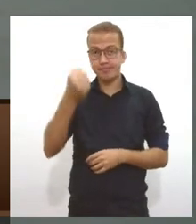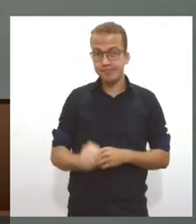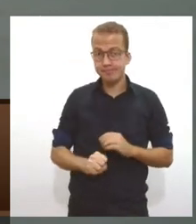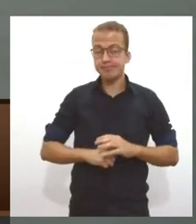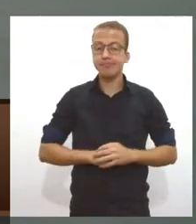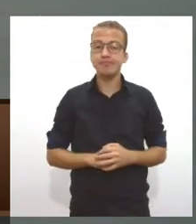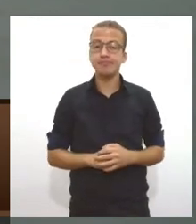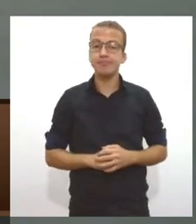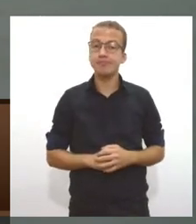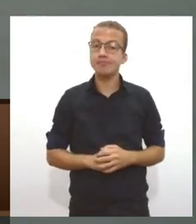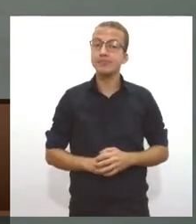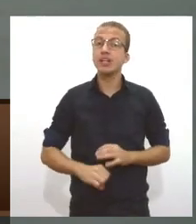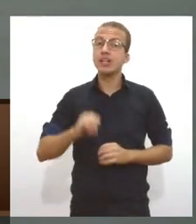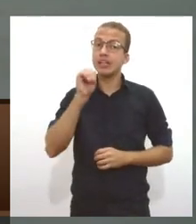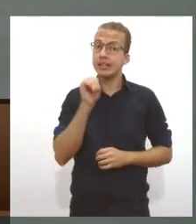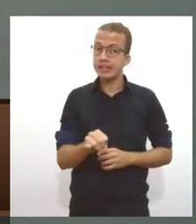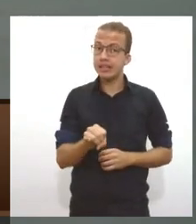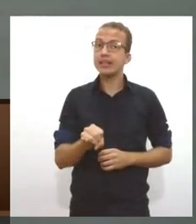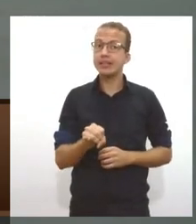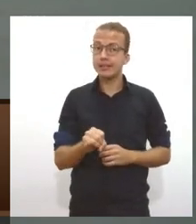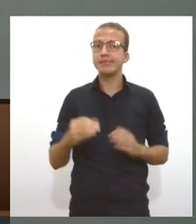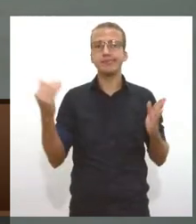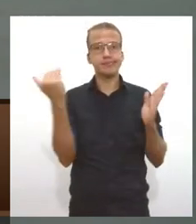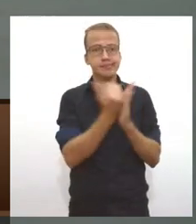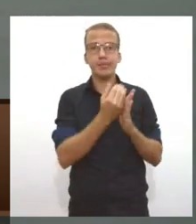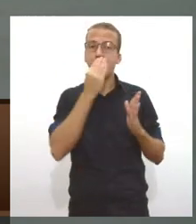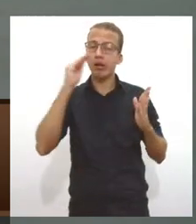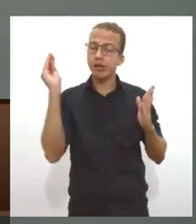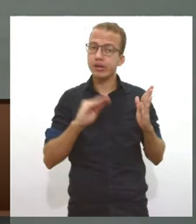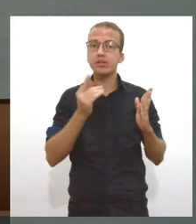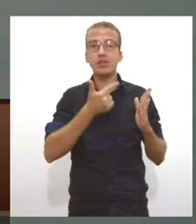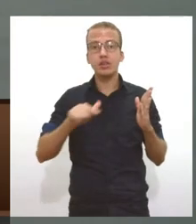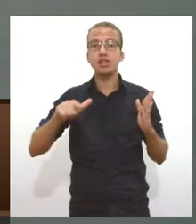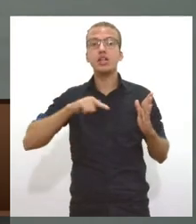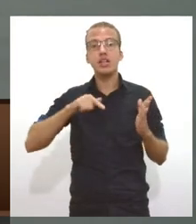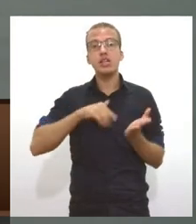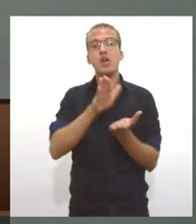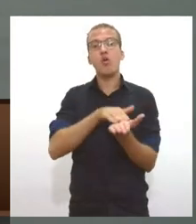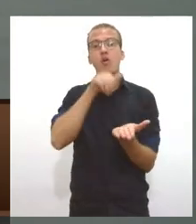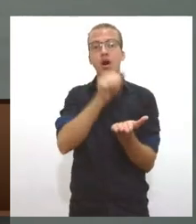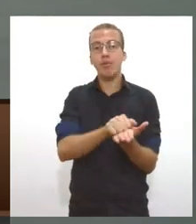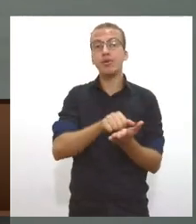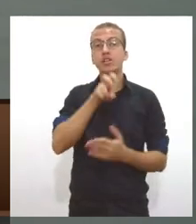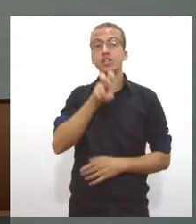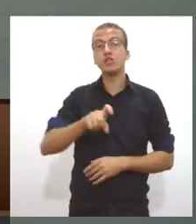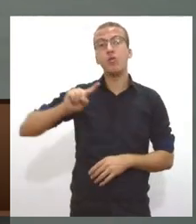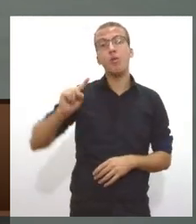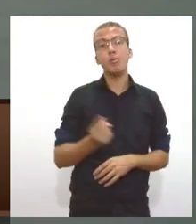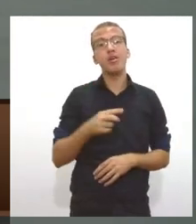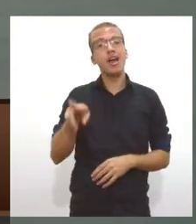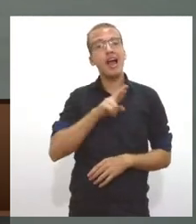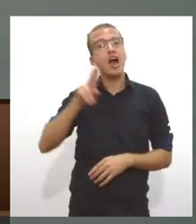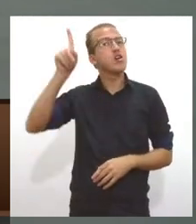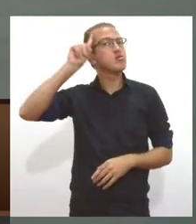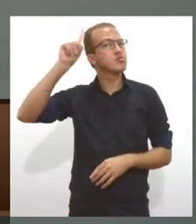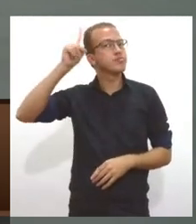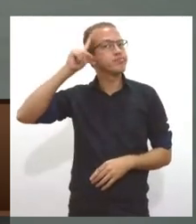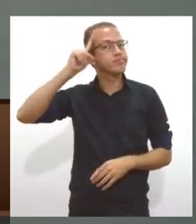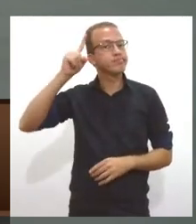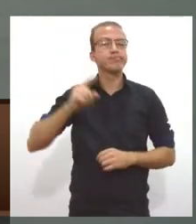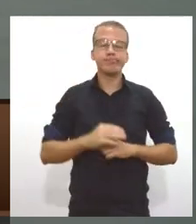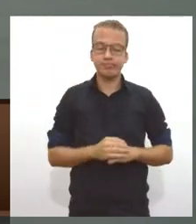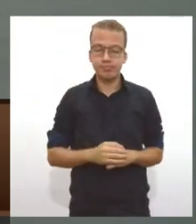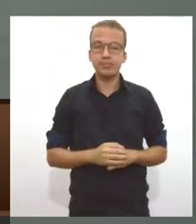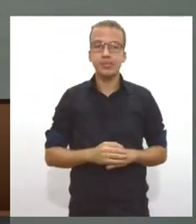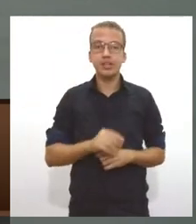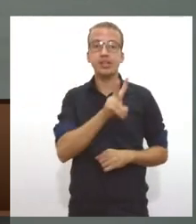descumprimento, foi fixada uma multa no valor de R$ 5 mil por dia, até o limite de 30 dias que serão revertidos em